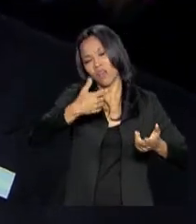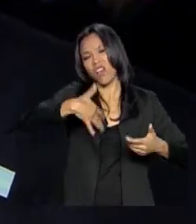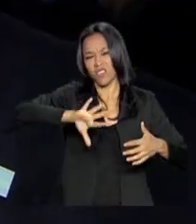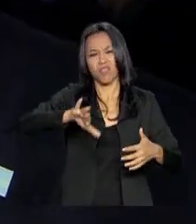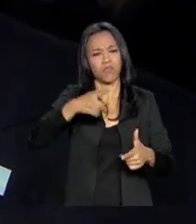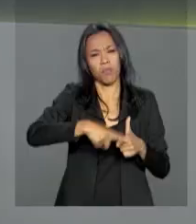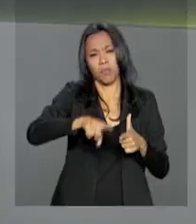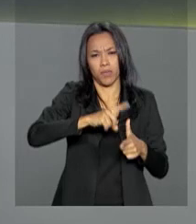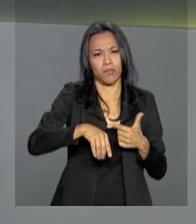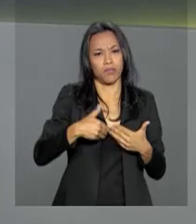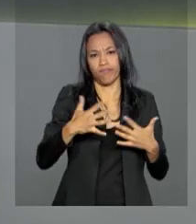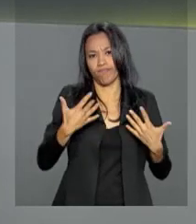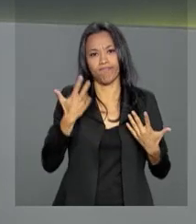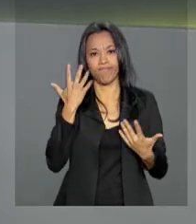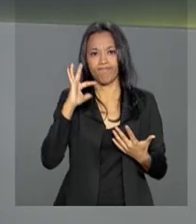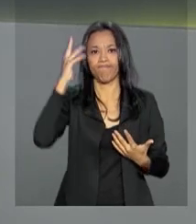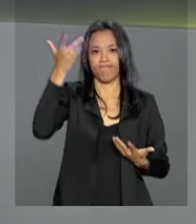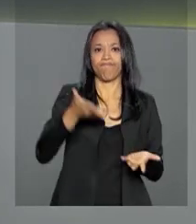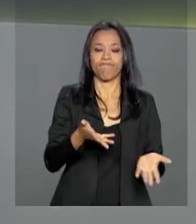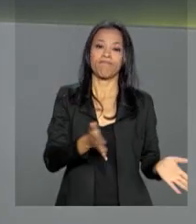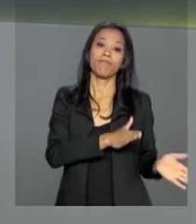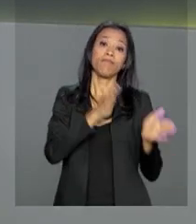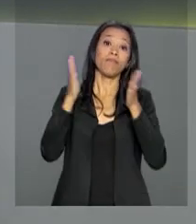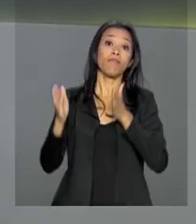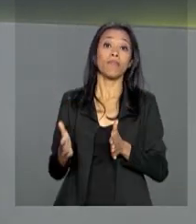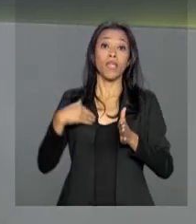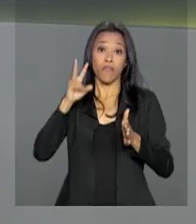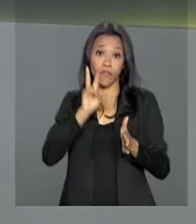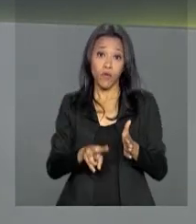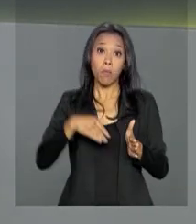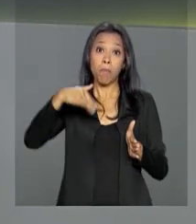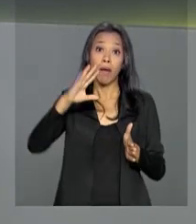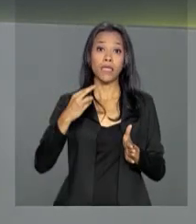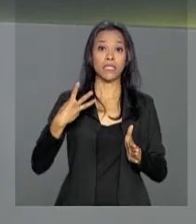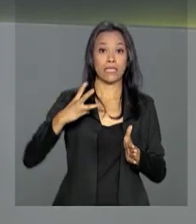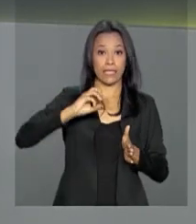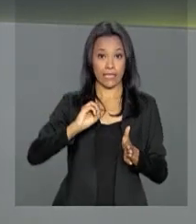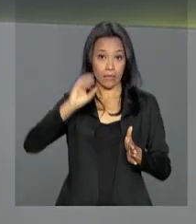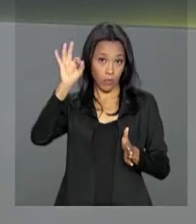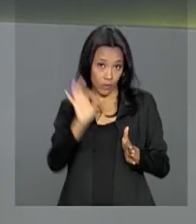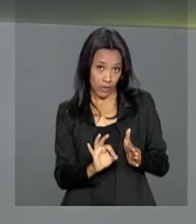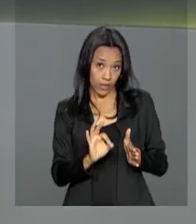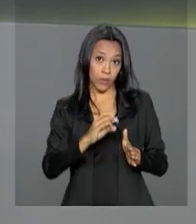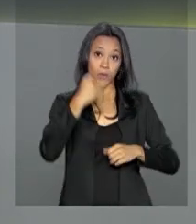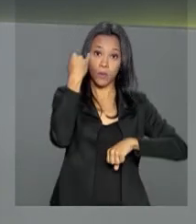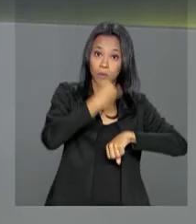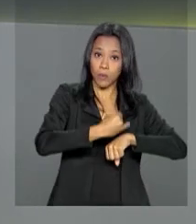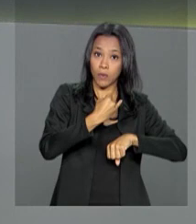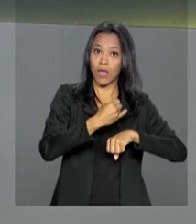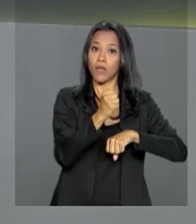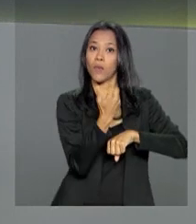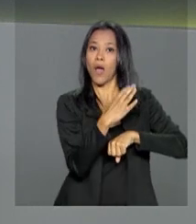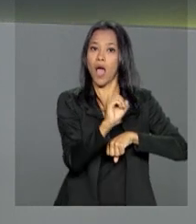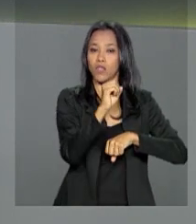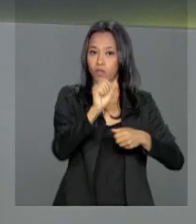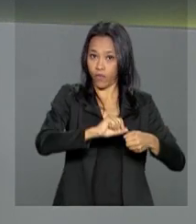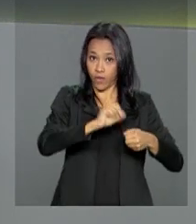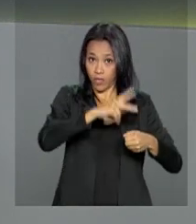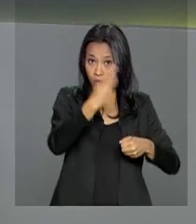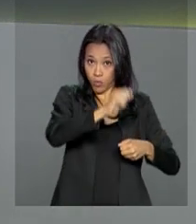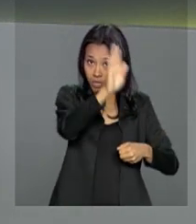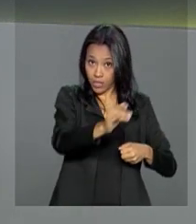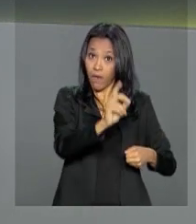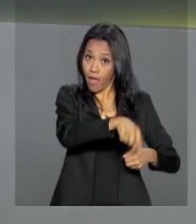operacionais. E como a gente viu, mais de 30% do aço produzido no Brasil é vendido para os Estados